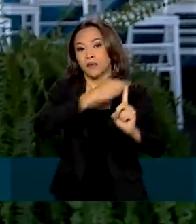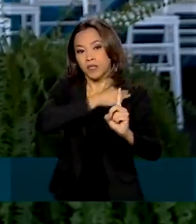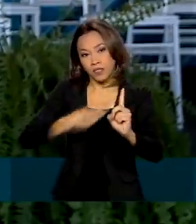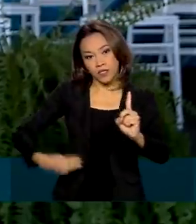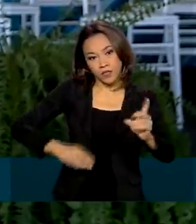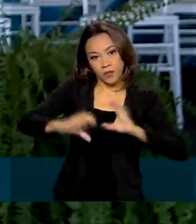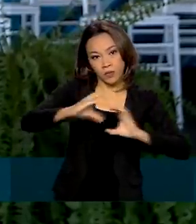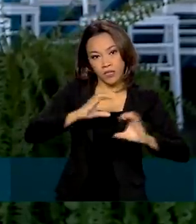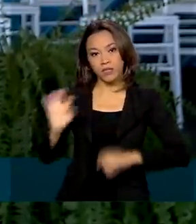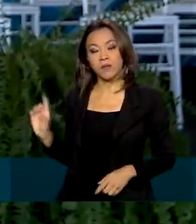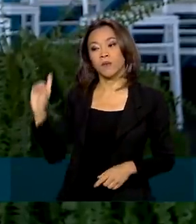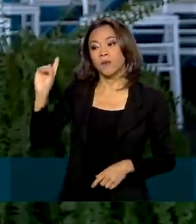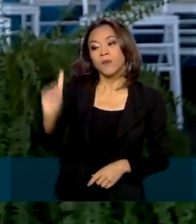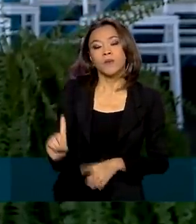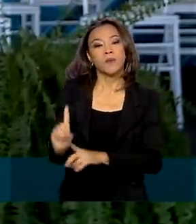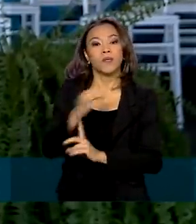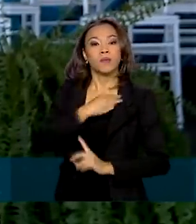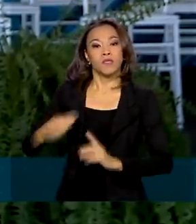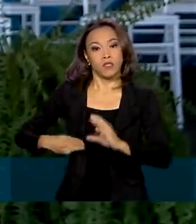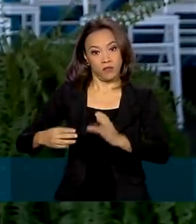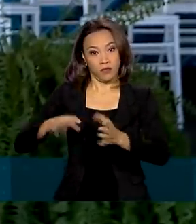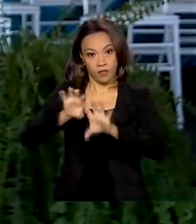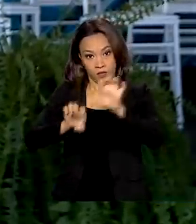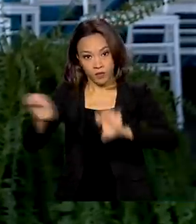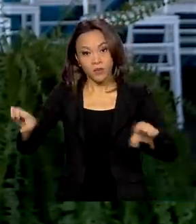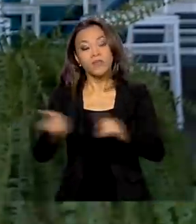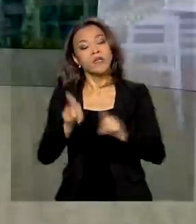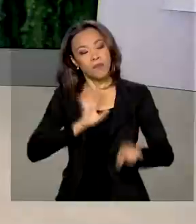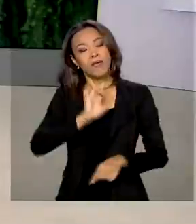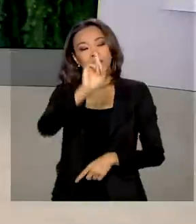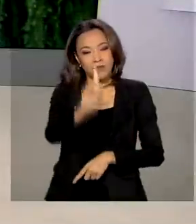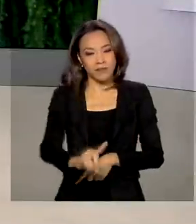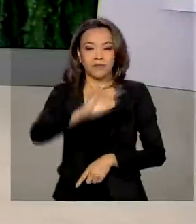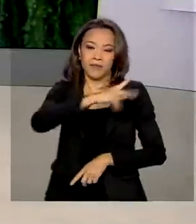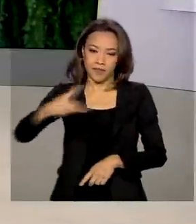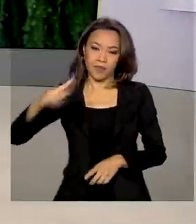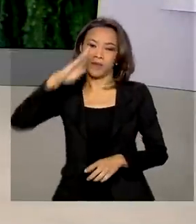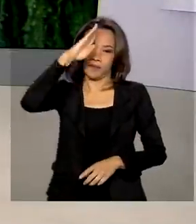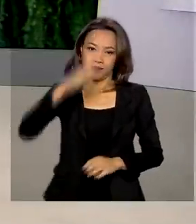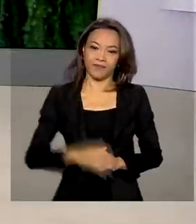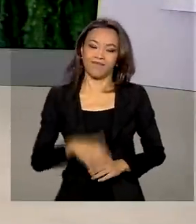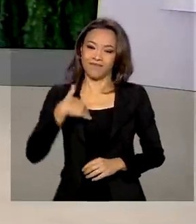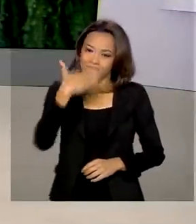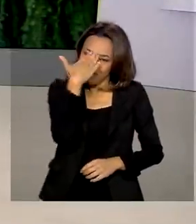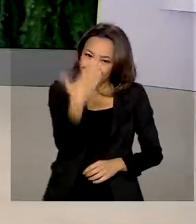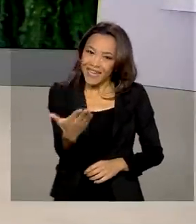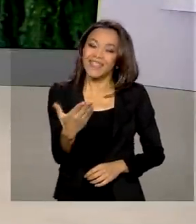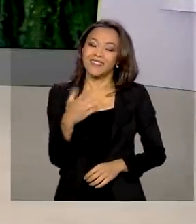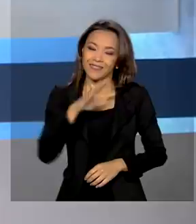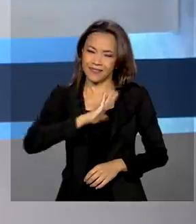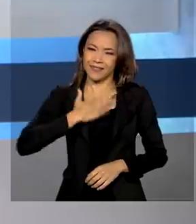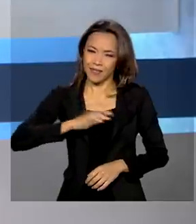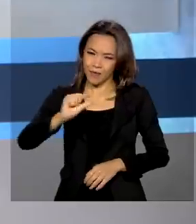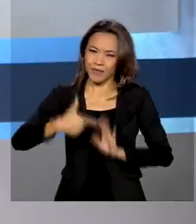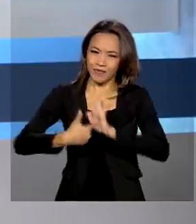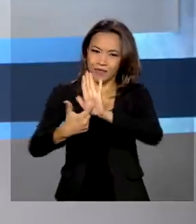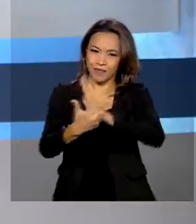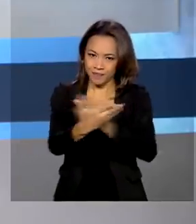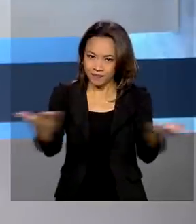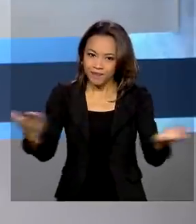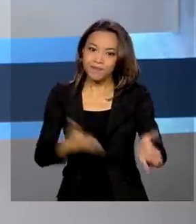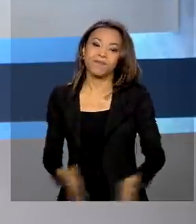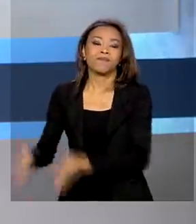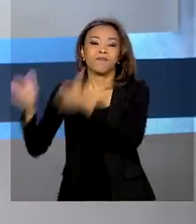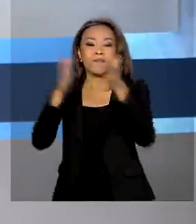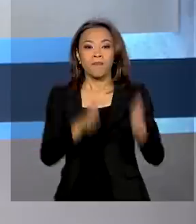Infraestrutura e do presidente Jair Bolsonaro. Renata, volto com você. Obrigada, Luana. A gente vai transmitir daqui a pouquinho essa cerimônia. Uma